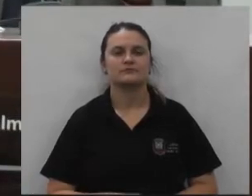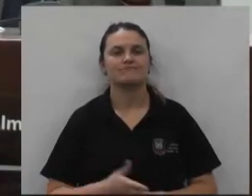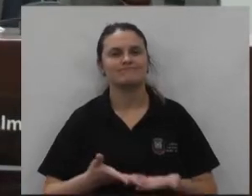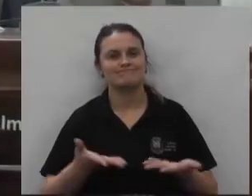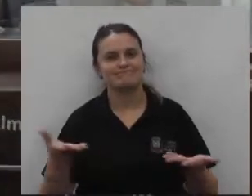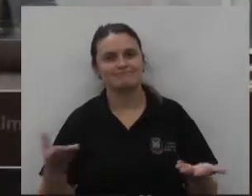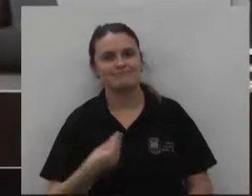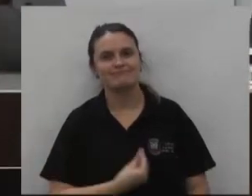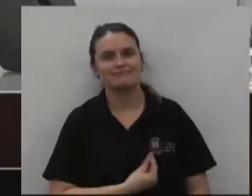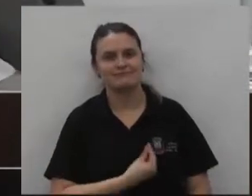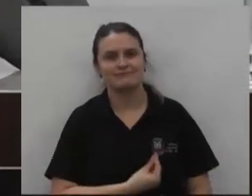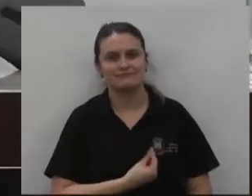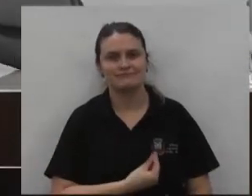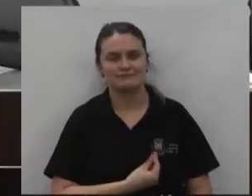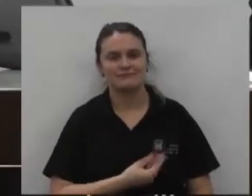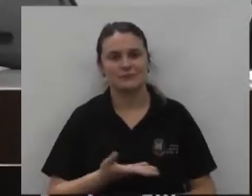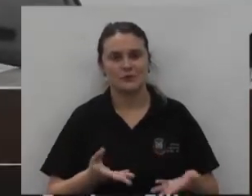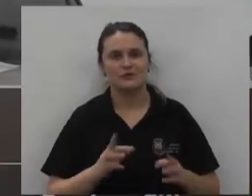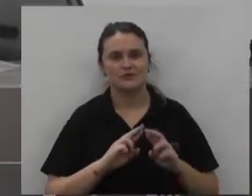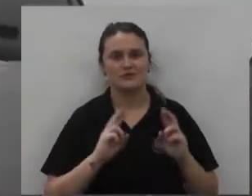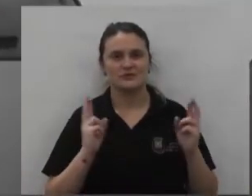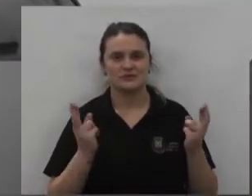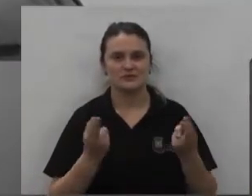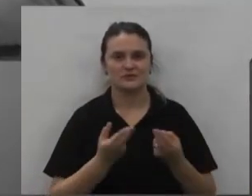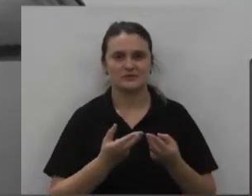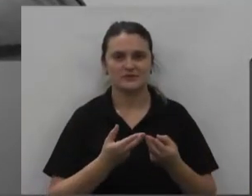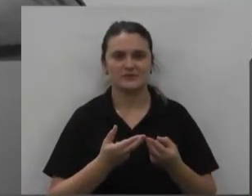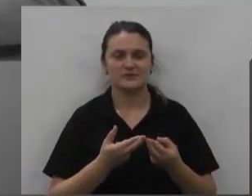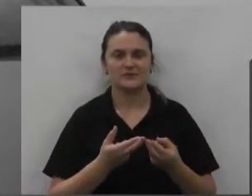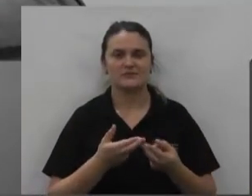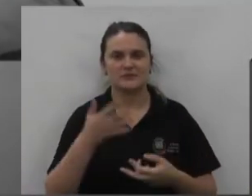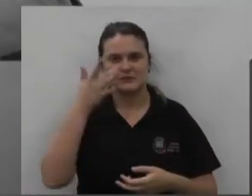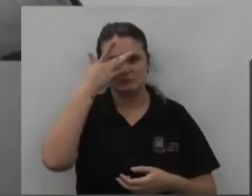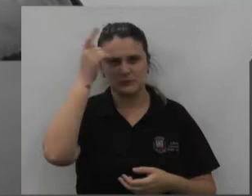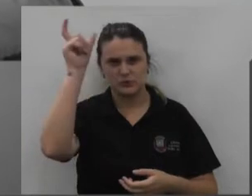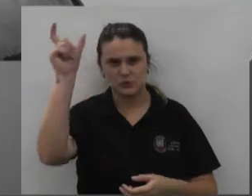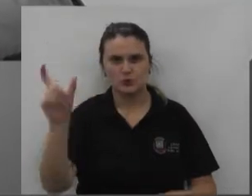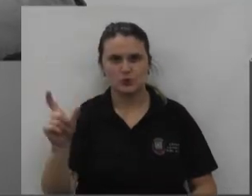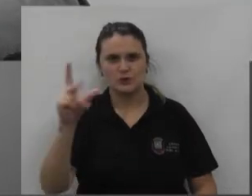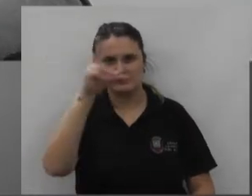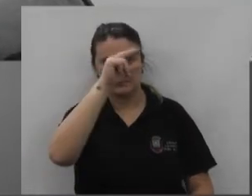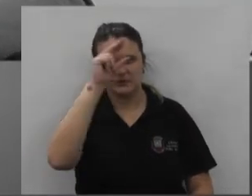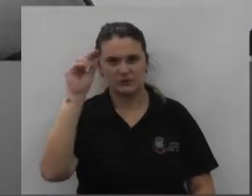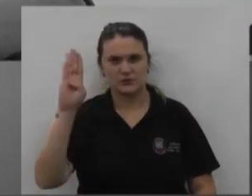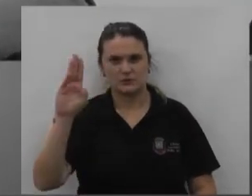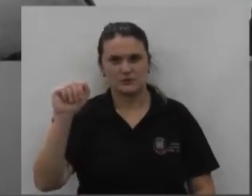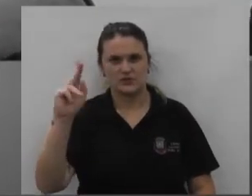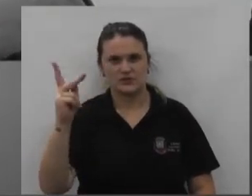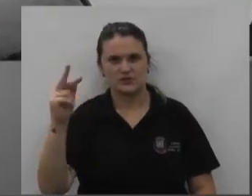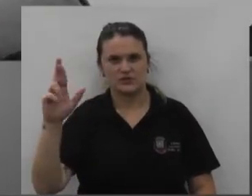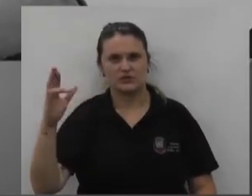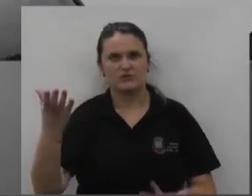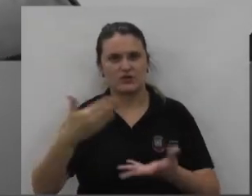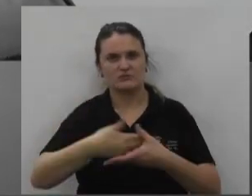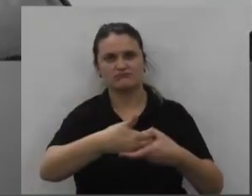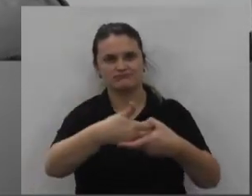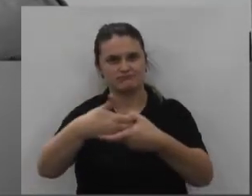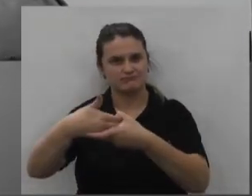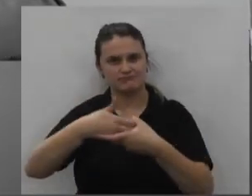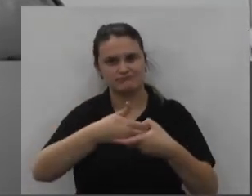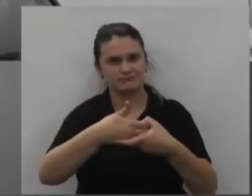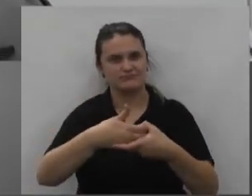a todos os presentes nesta sessão de hoje na pessoa do prefeito Baxir então eu quero cumprimentar a todos aqui